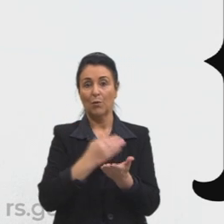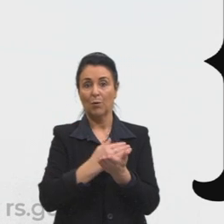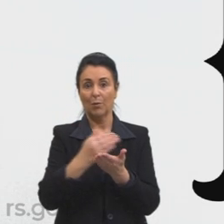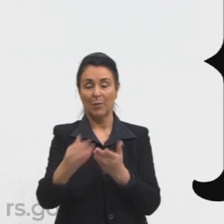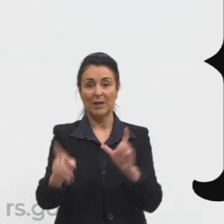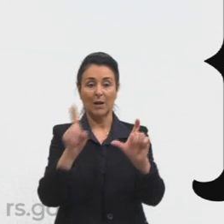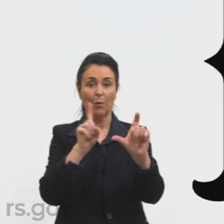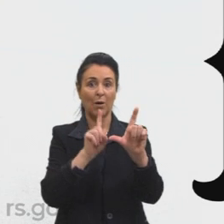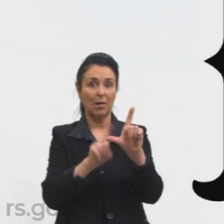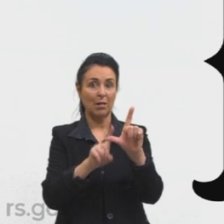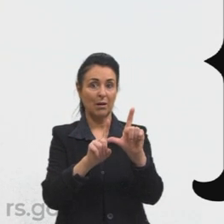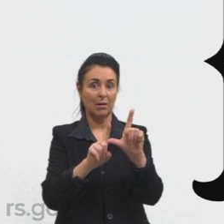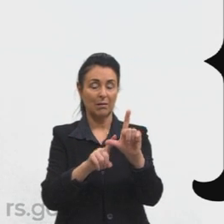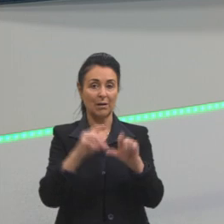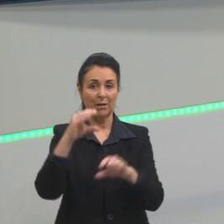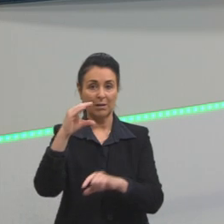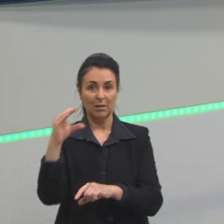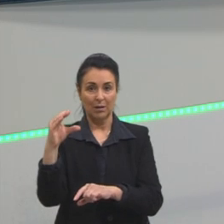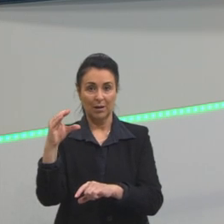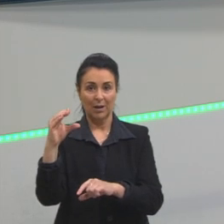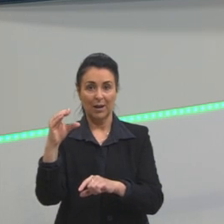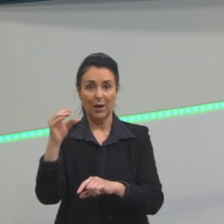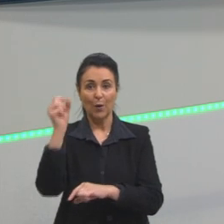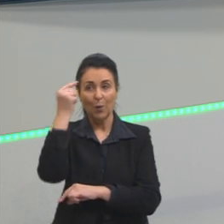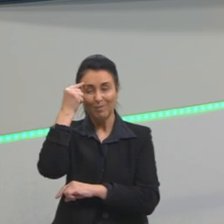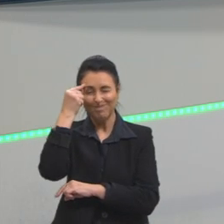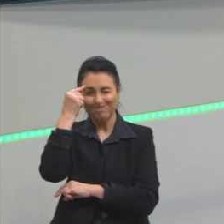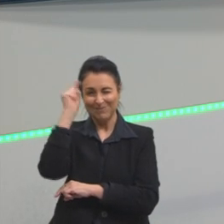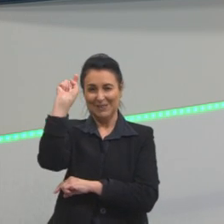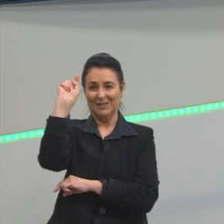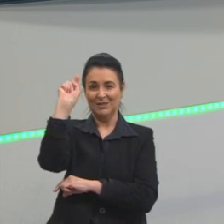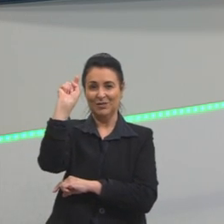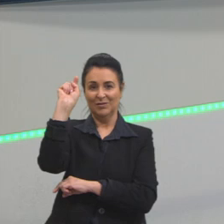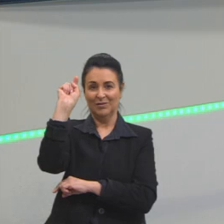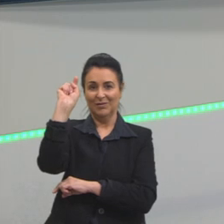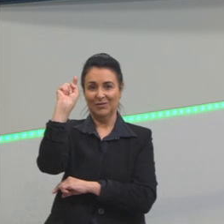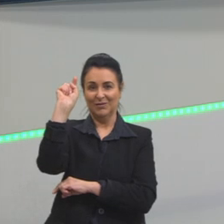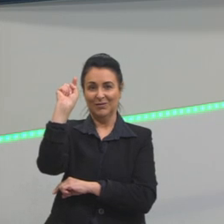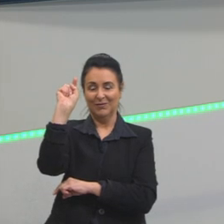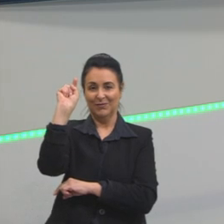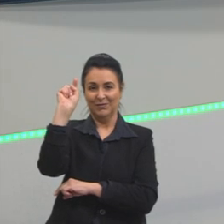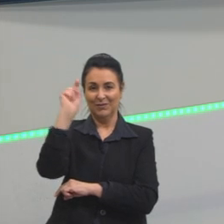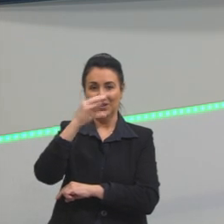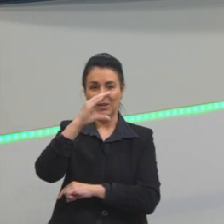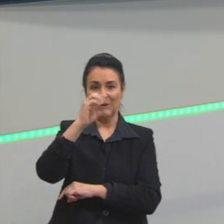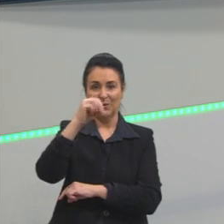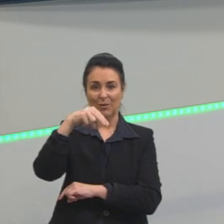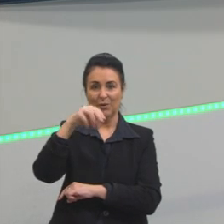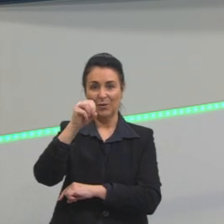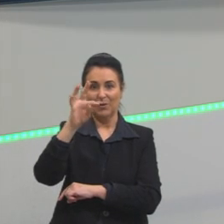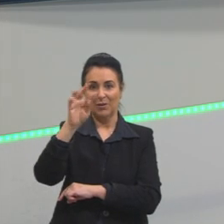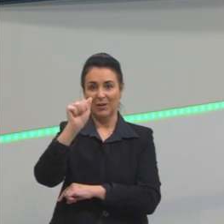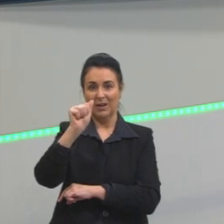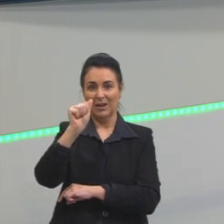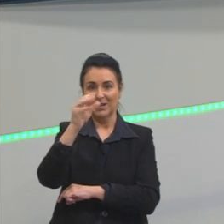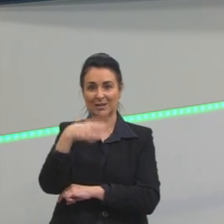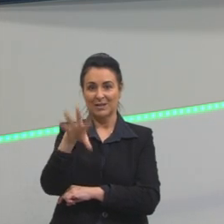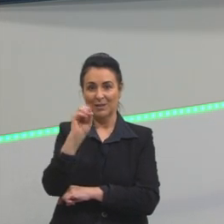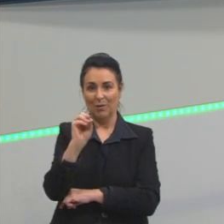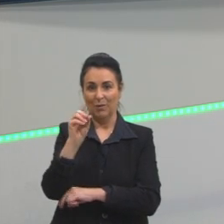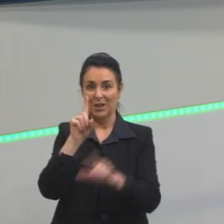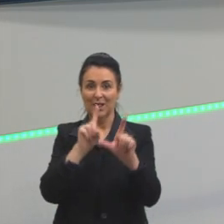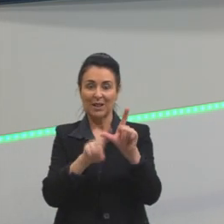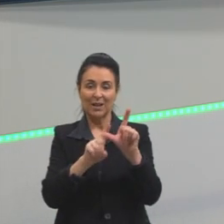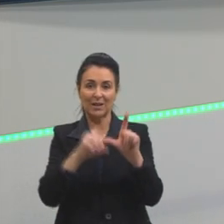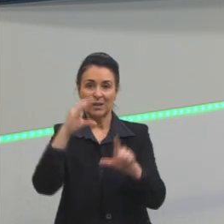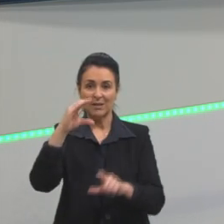sentido criativo da linguagem então conotação letra C vocês vão pensar em